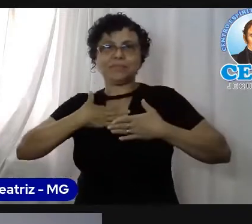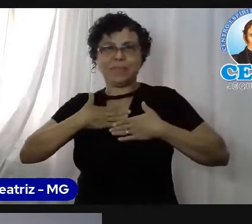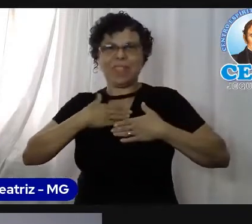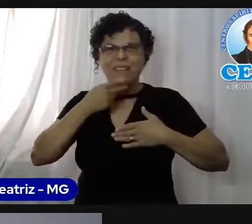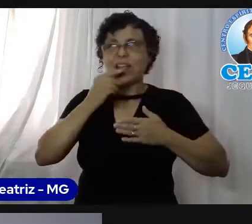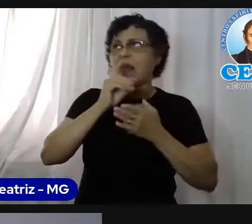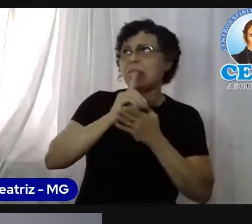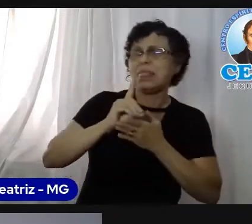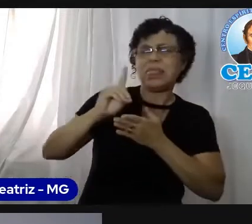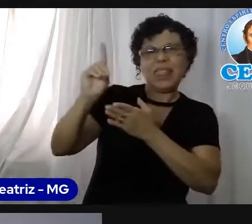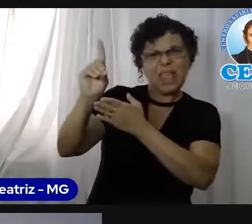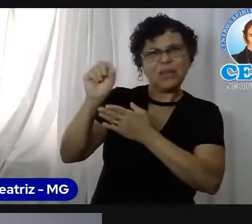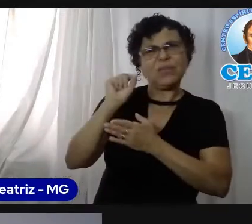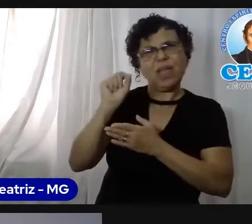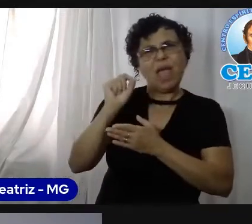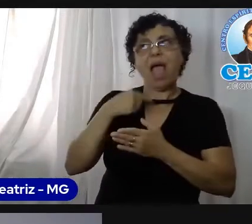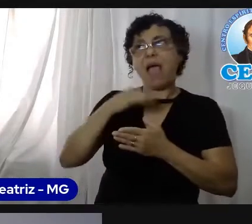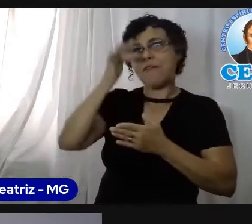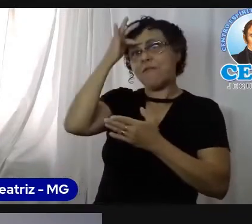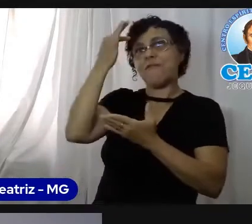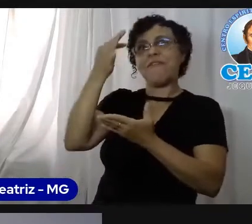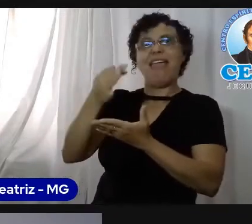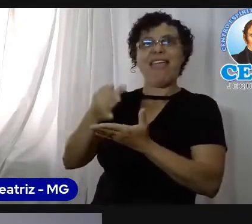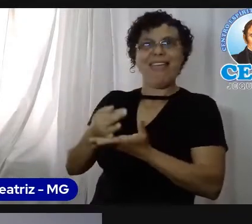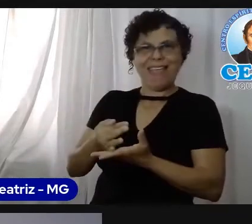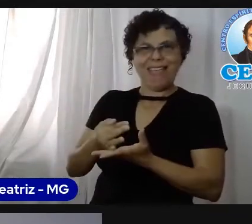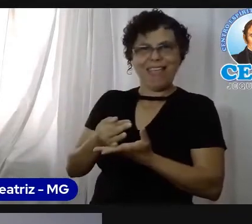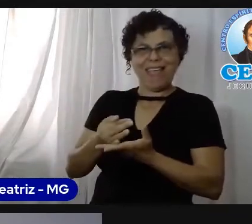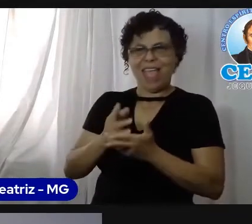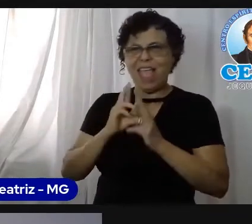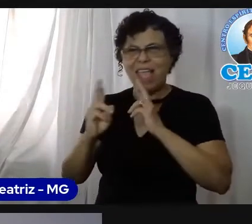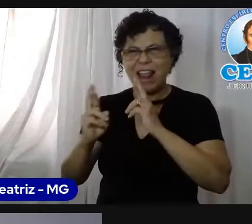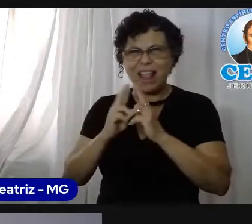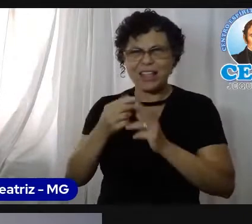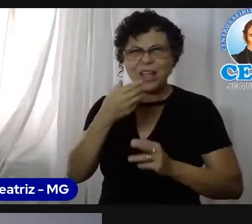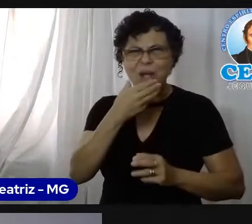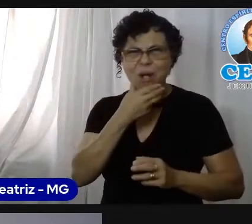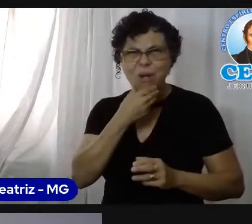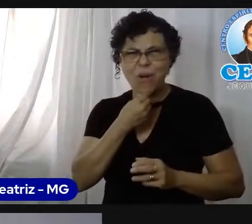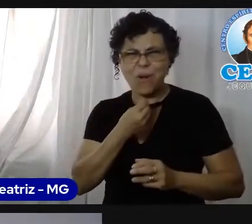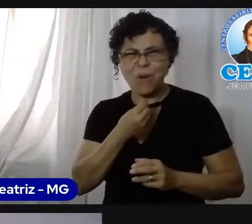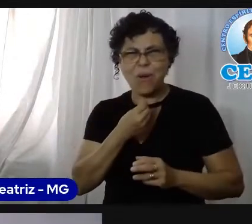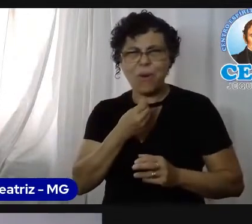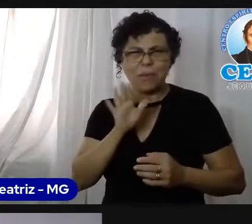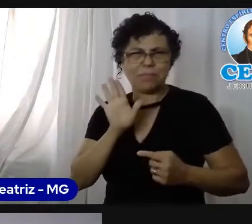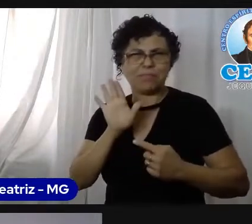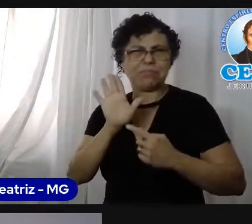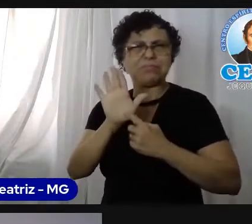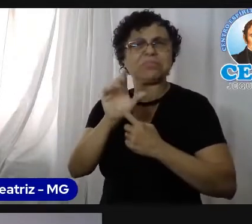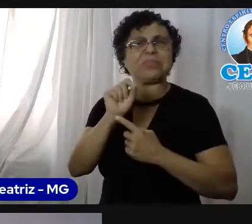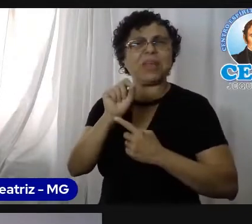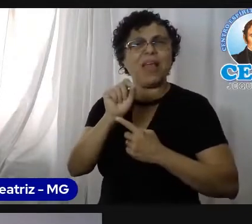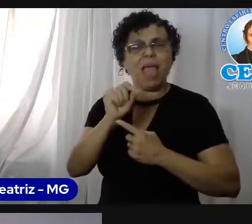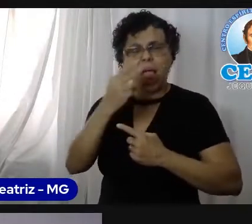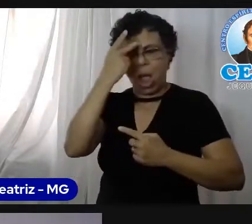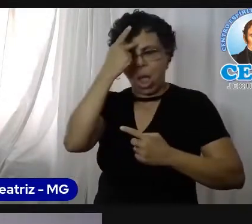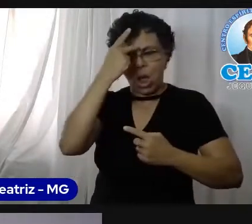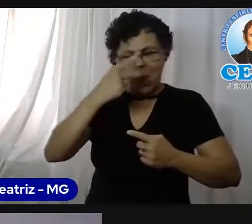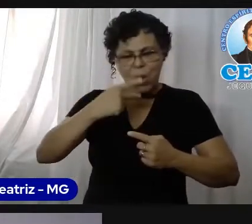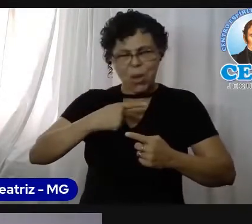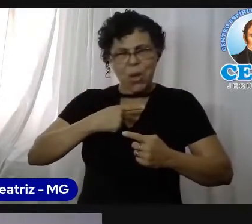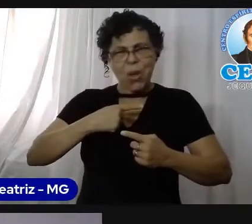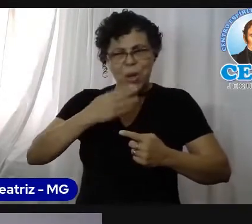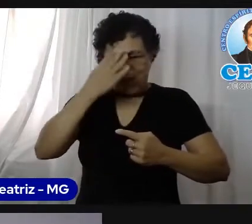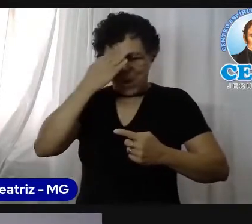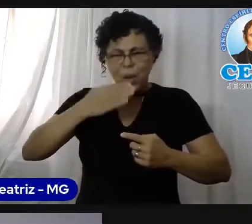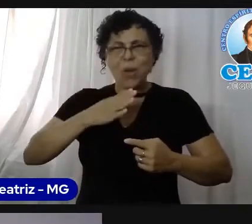naquele texto sobre a questão da fé. Na relação do homem diante de si mesmo, destacam-se o autoconhecimento, a